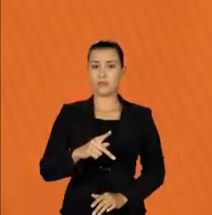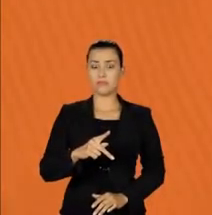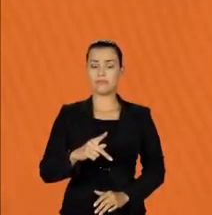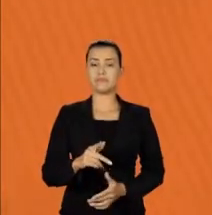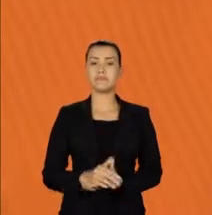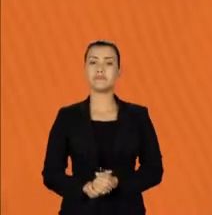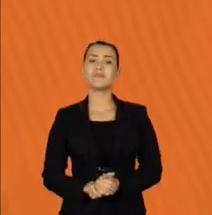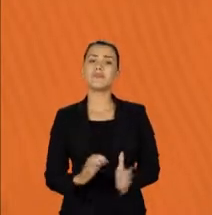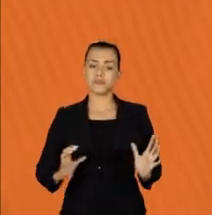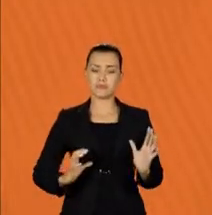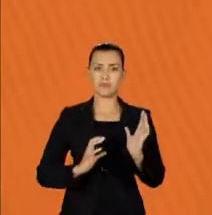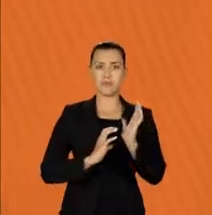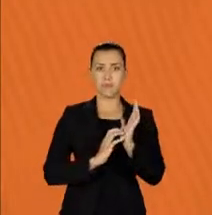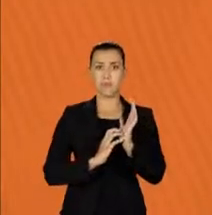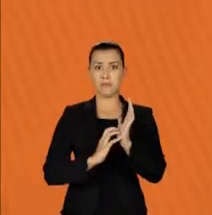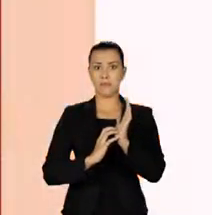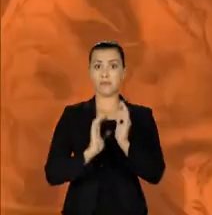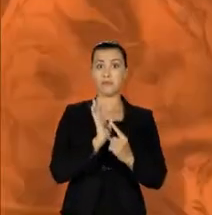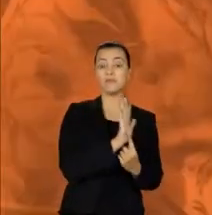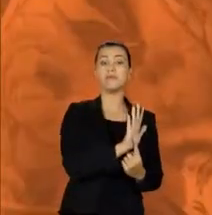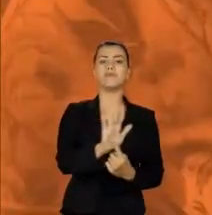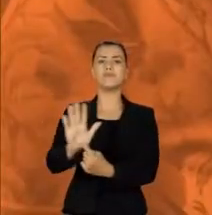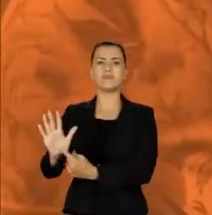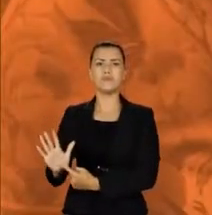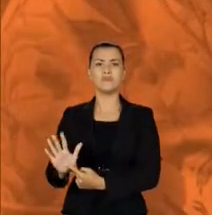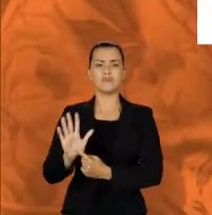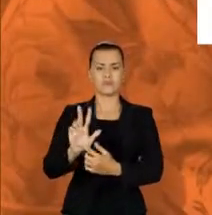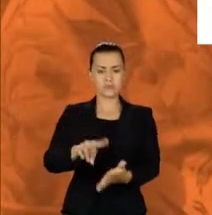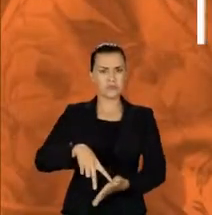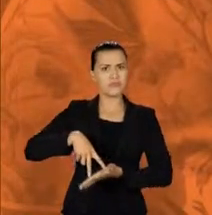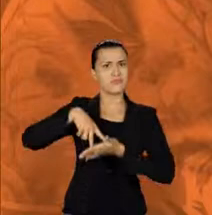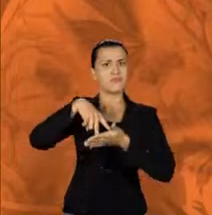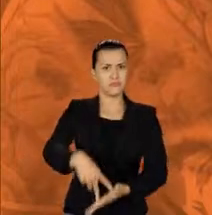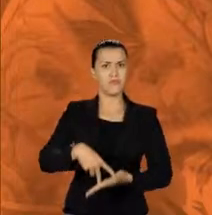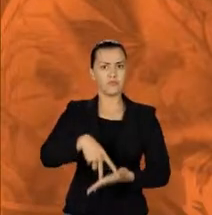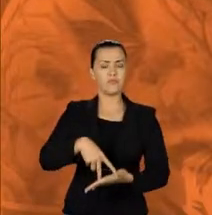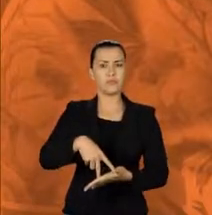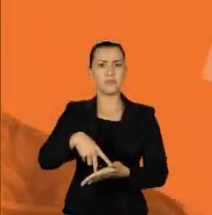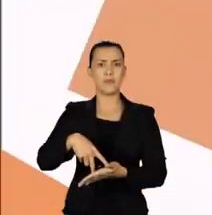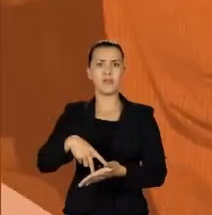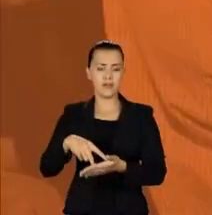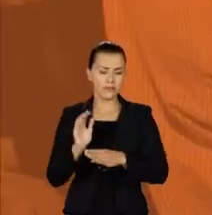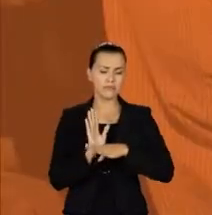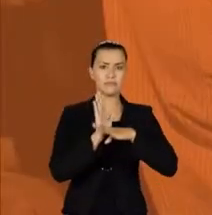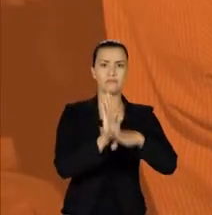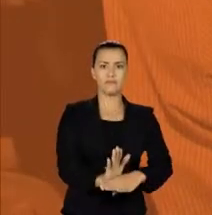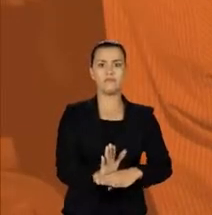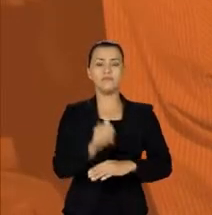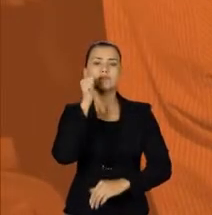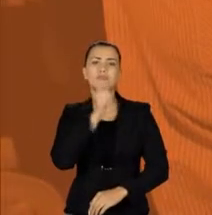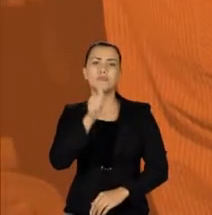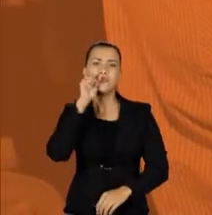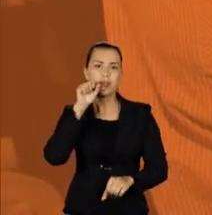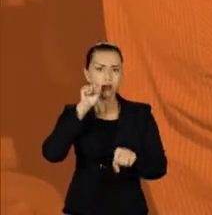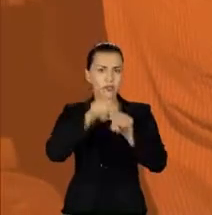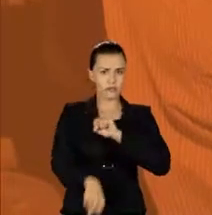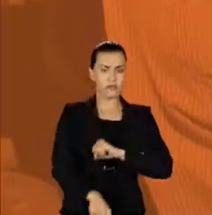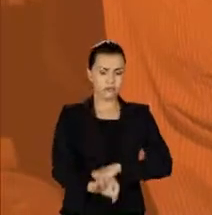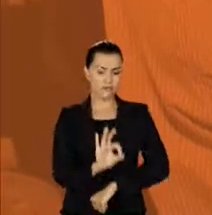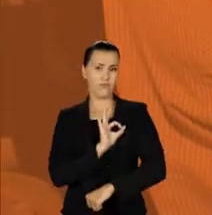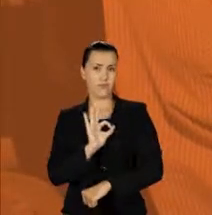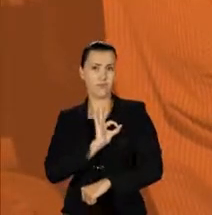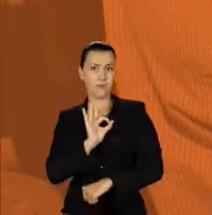No Senado, vou lutar para ampliar a rede de atendimento à mulher vítima de violência, com mais